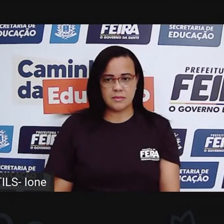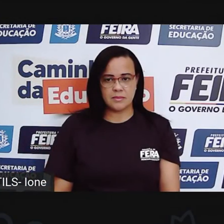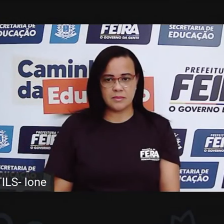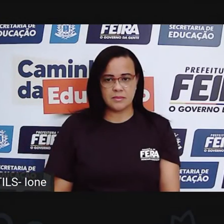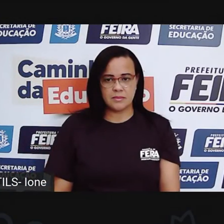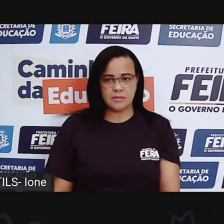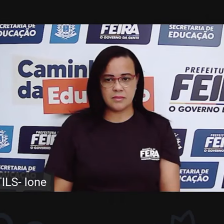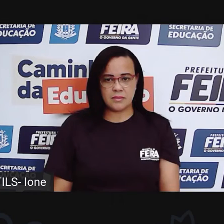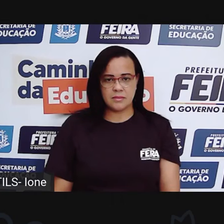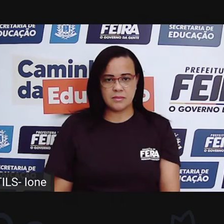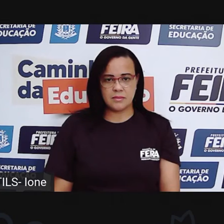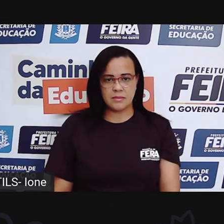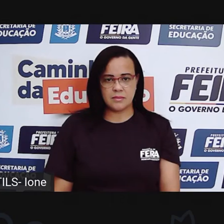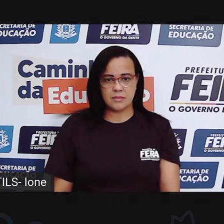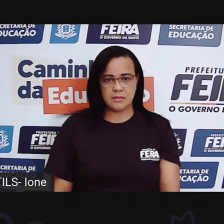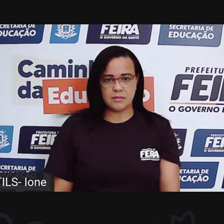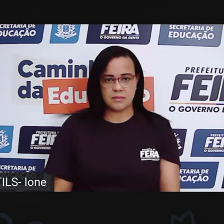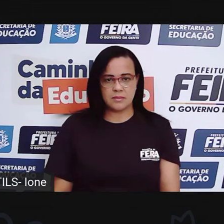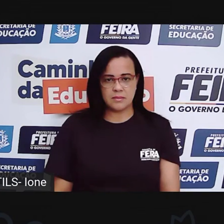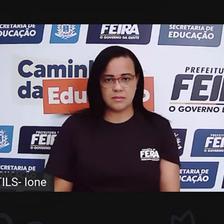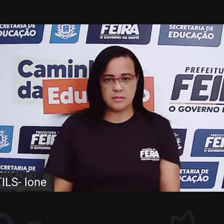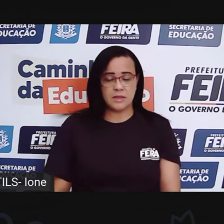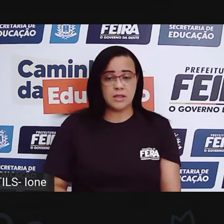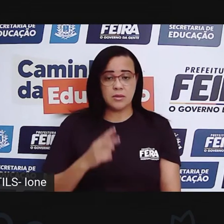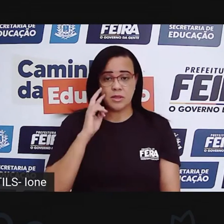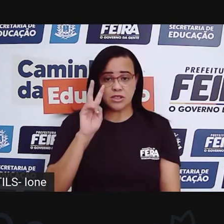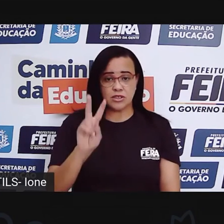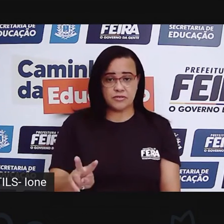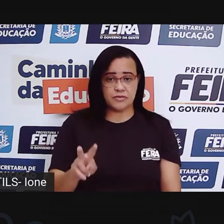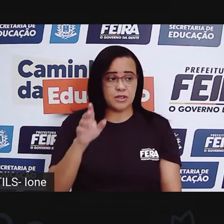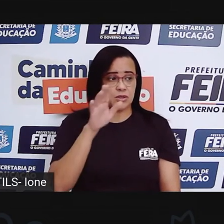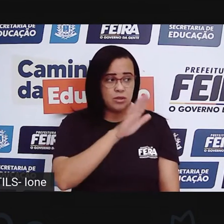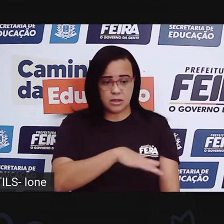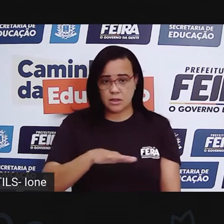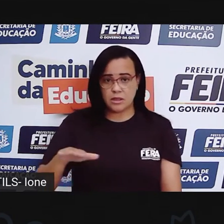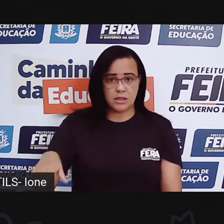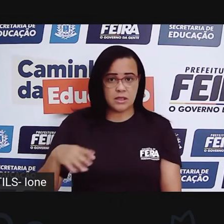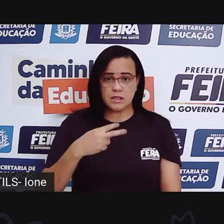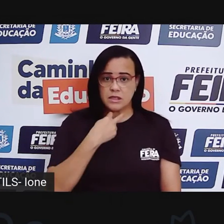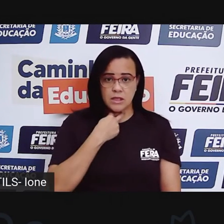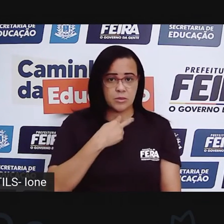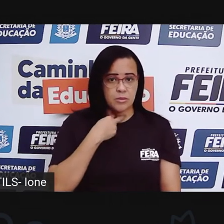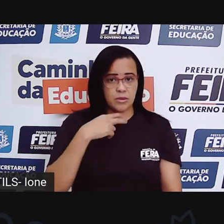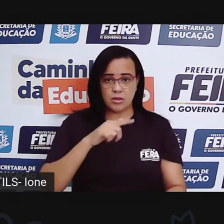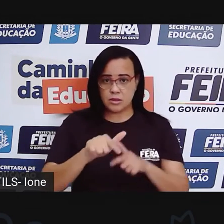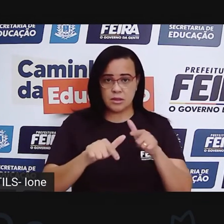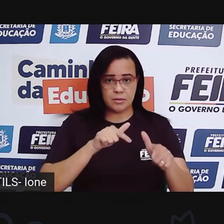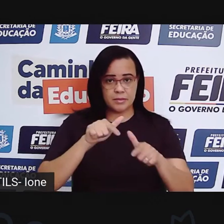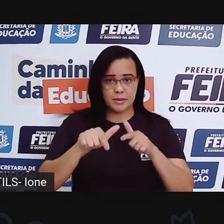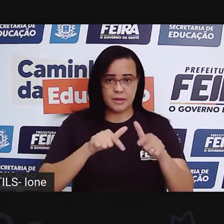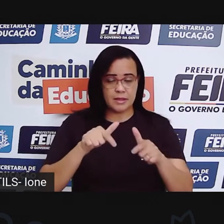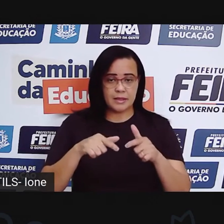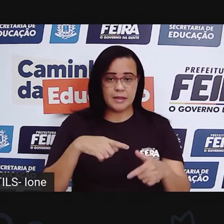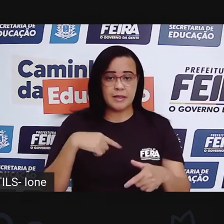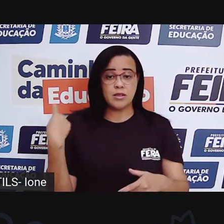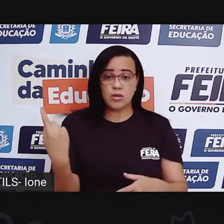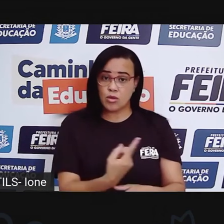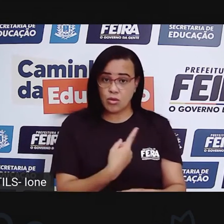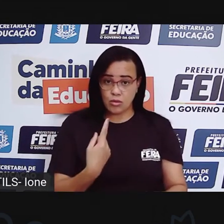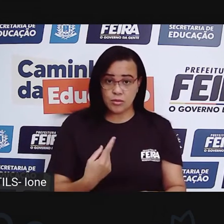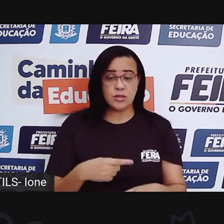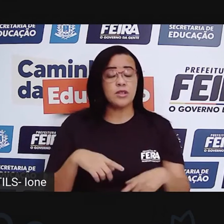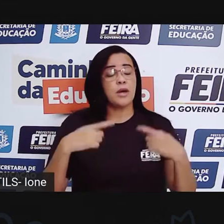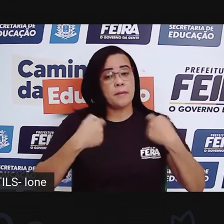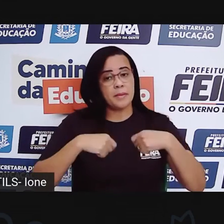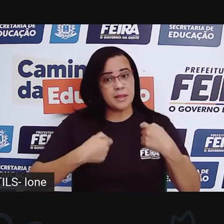Então, como a gente viu, a criança não pode trabalhar. E a gente precisa sempre